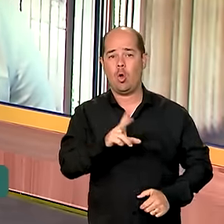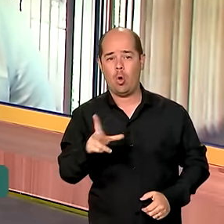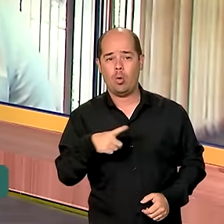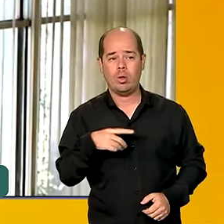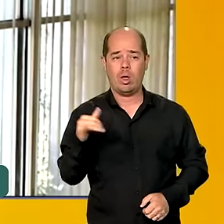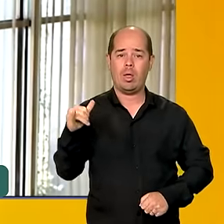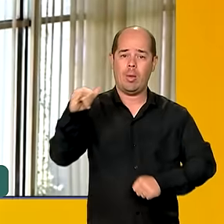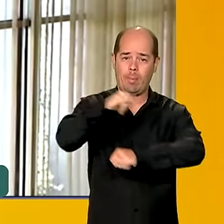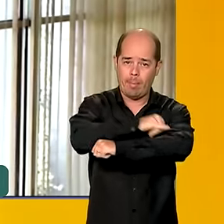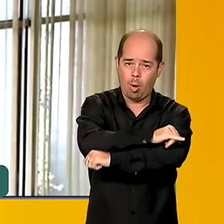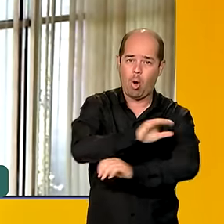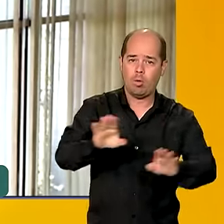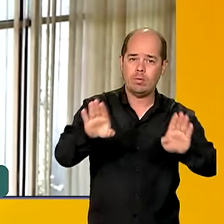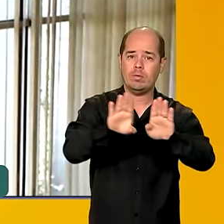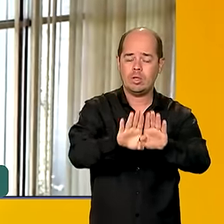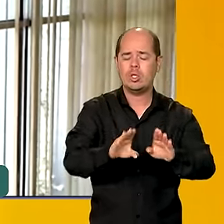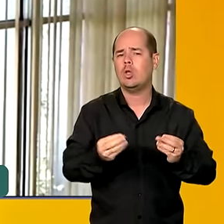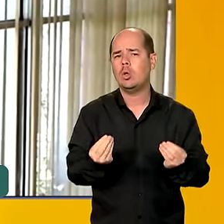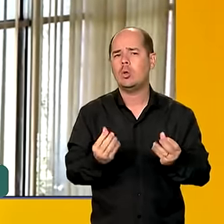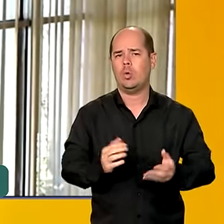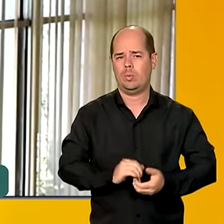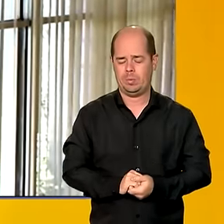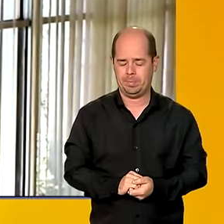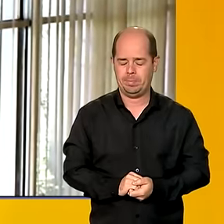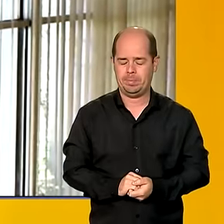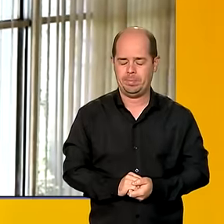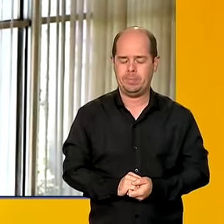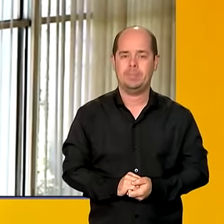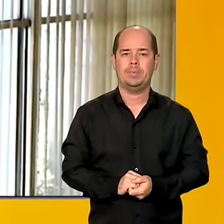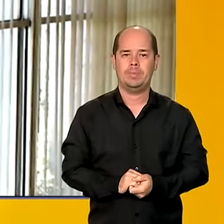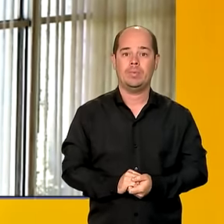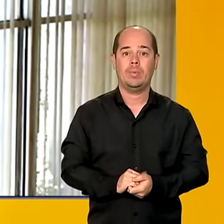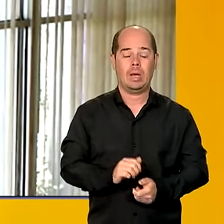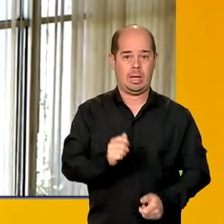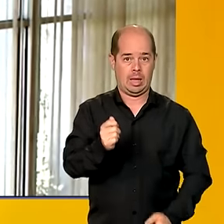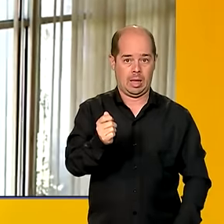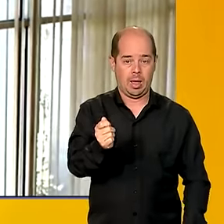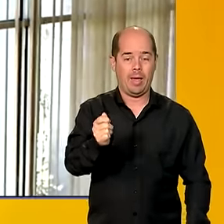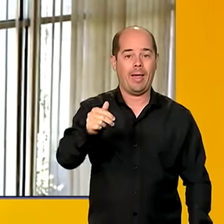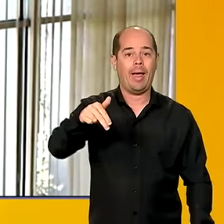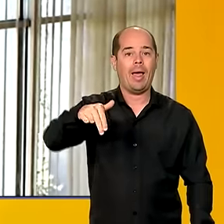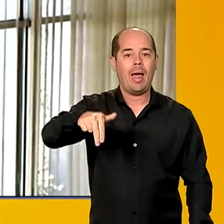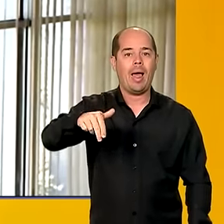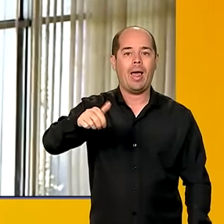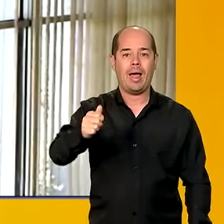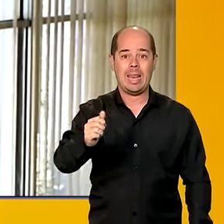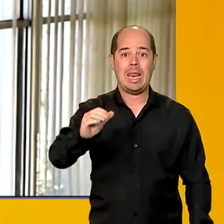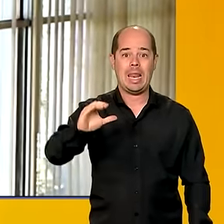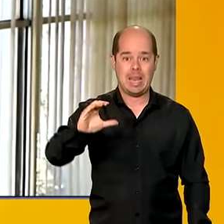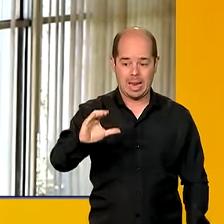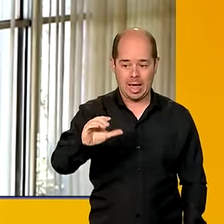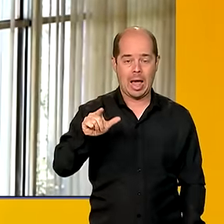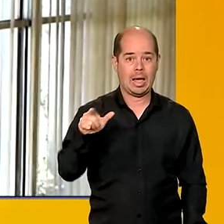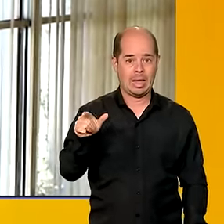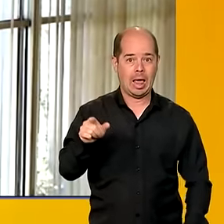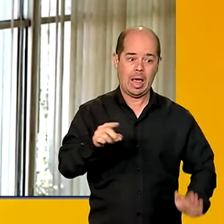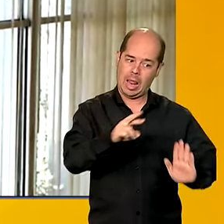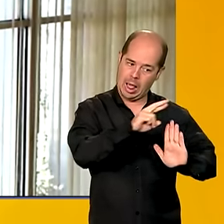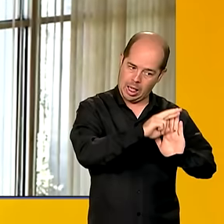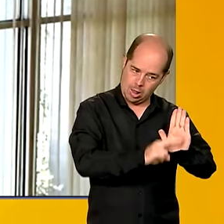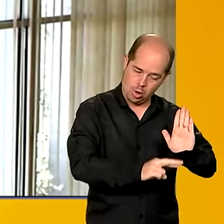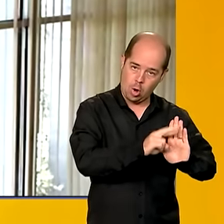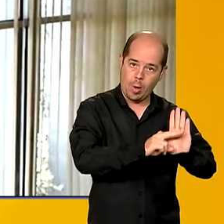Existe a, pela ANAC, que é quem regula o serviço aéreo no país,